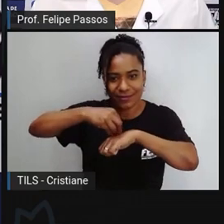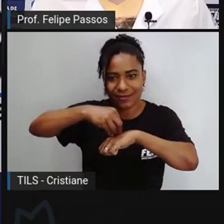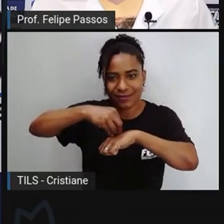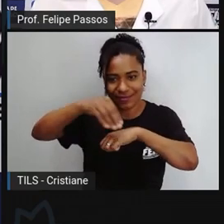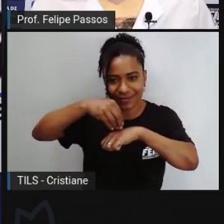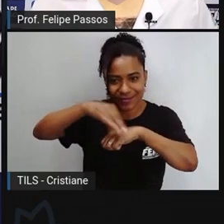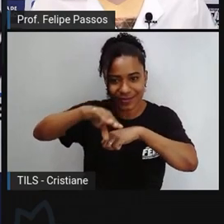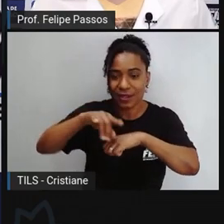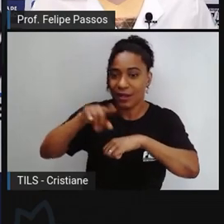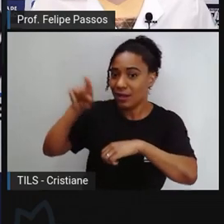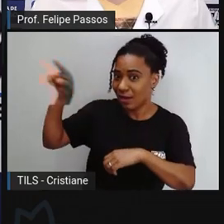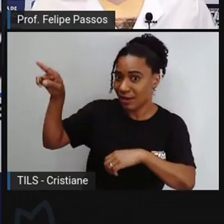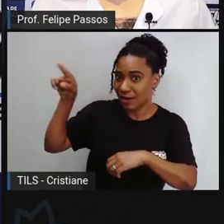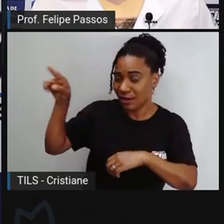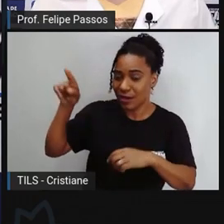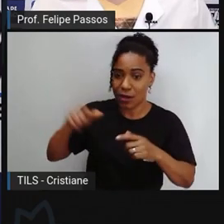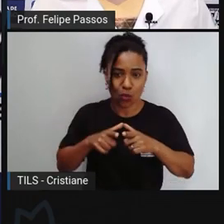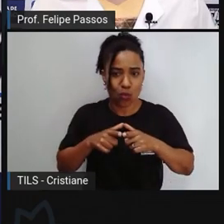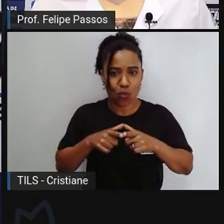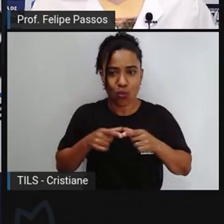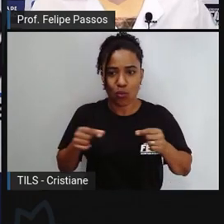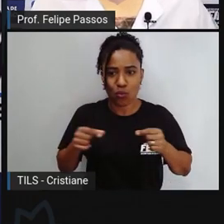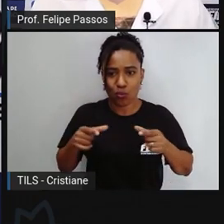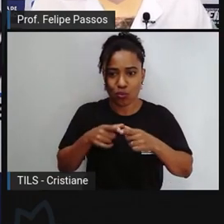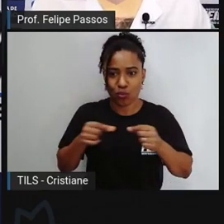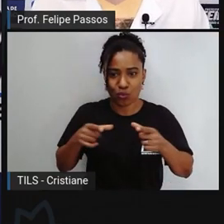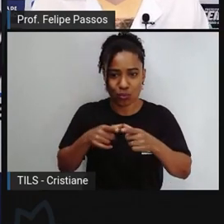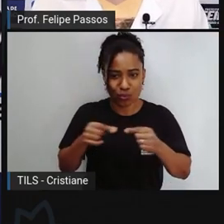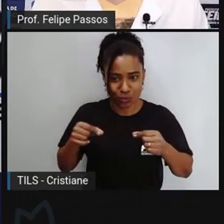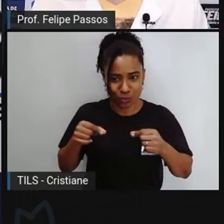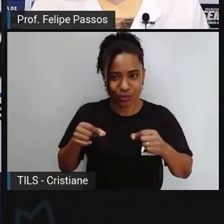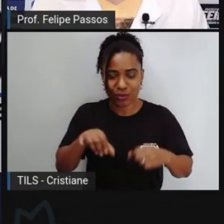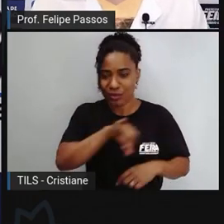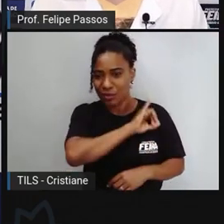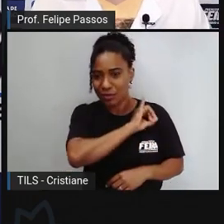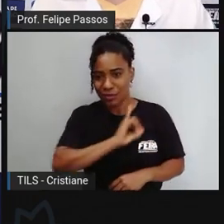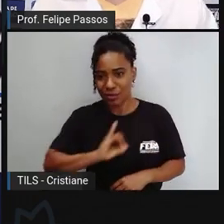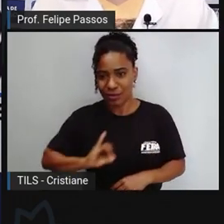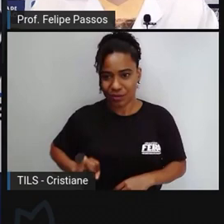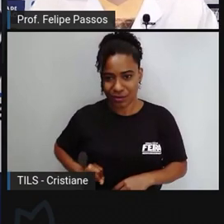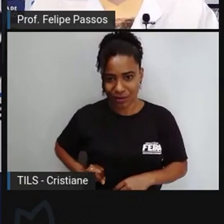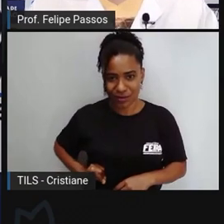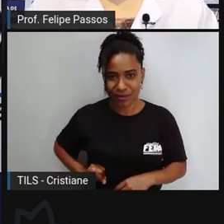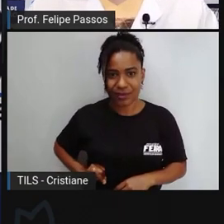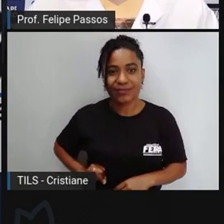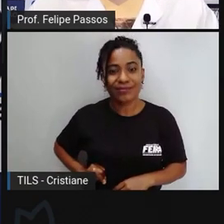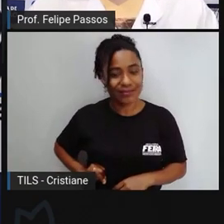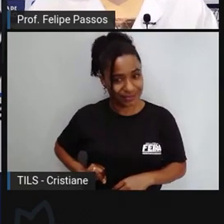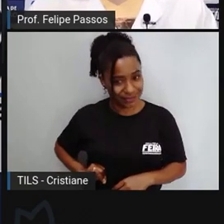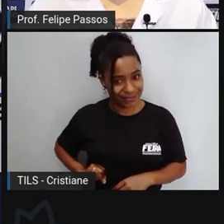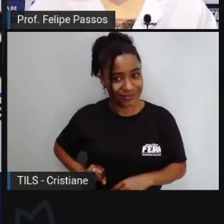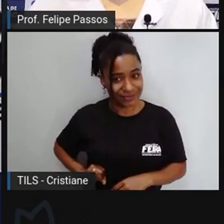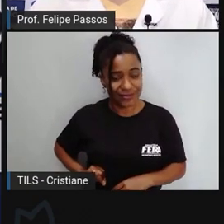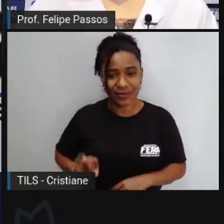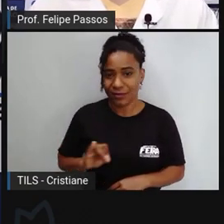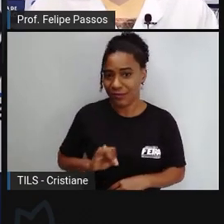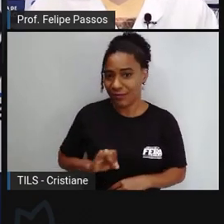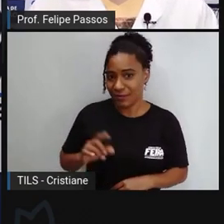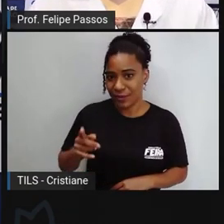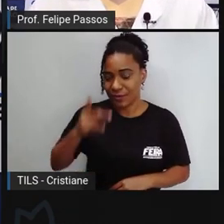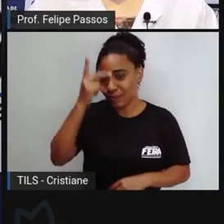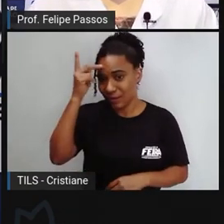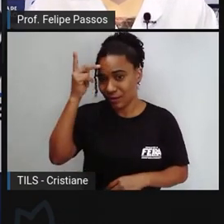o imperador quando apresentado a uma